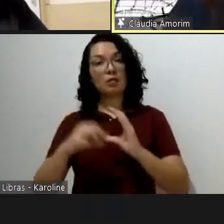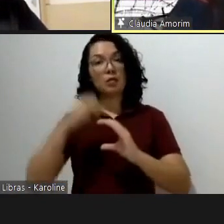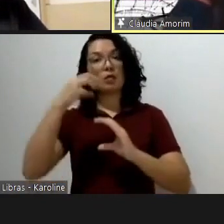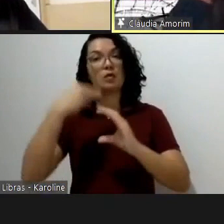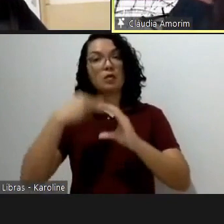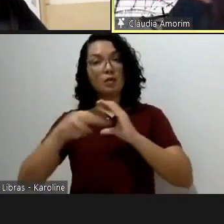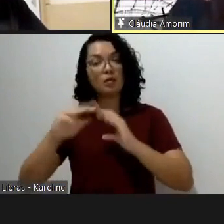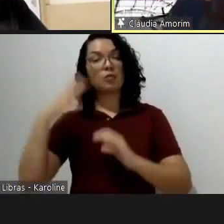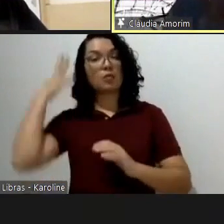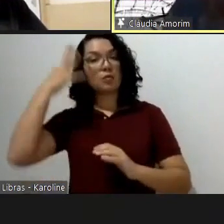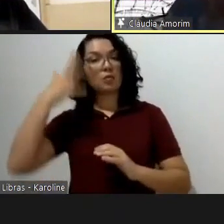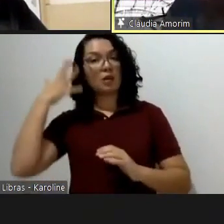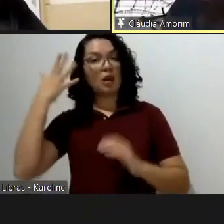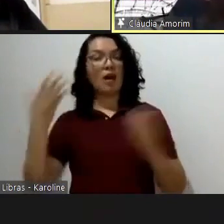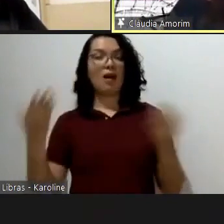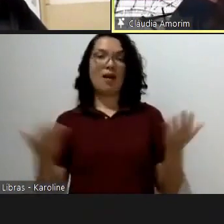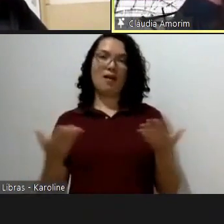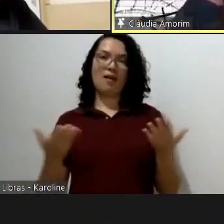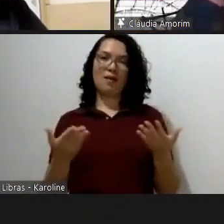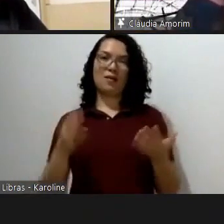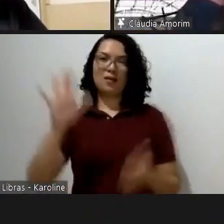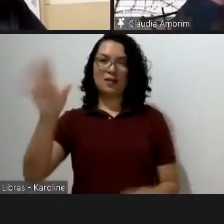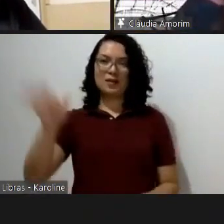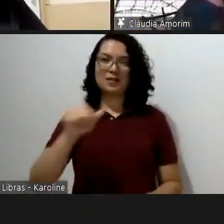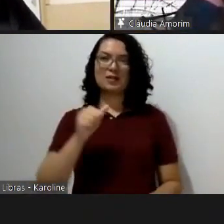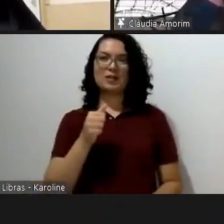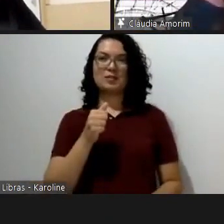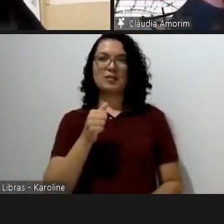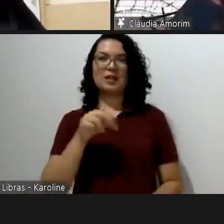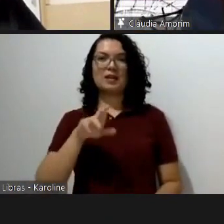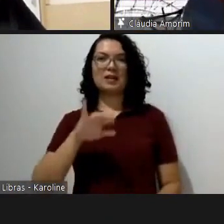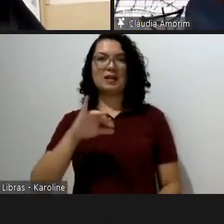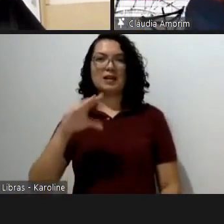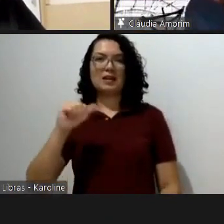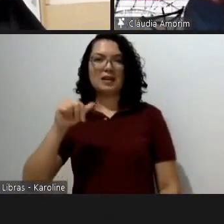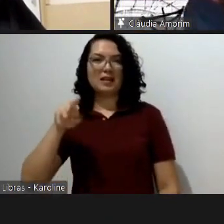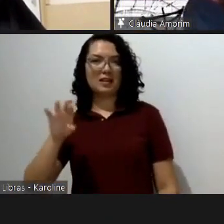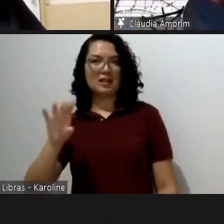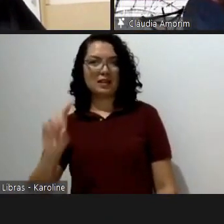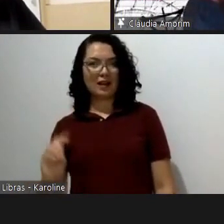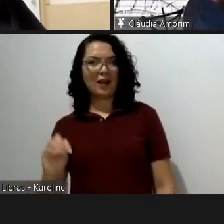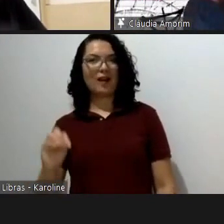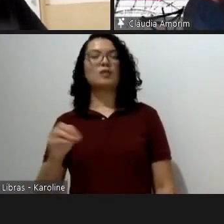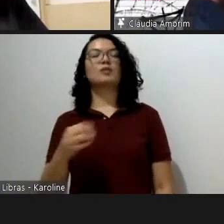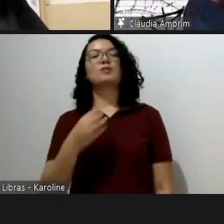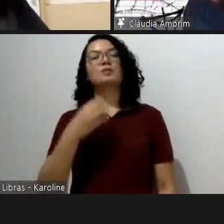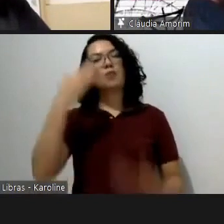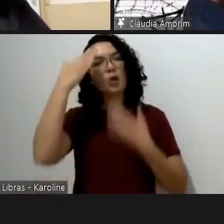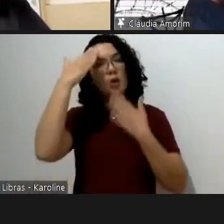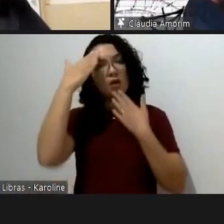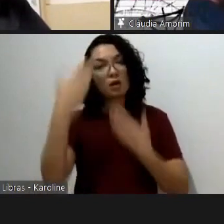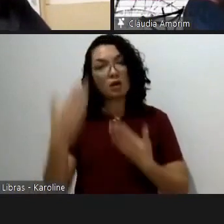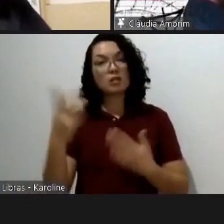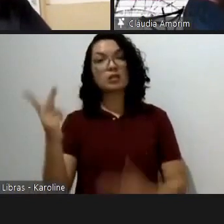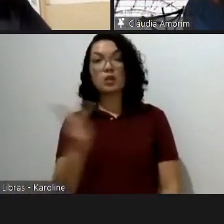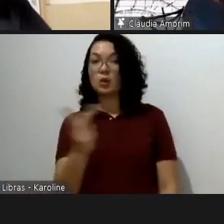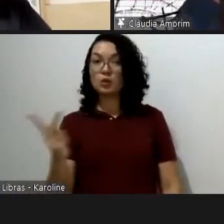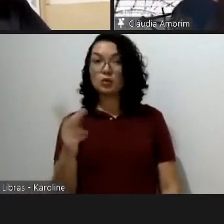obrigada, passo a palavra para o Ricardo. agradecer a professora Vanessa, a professora Jorge,